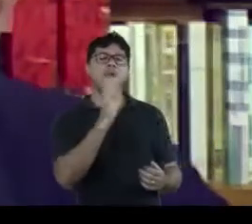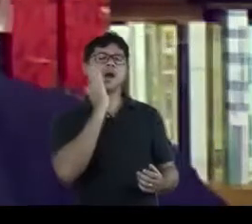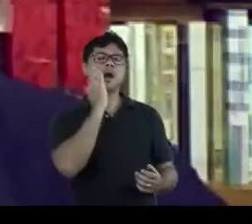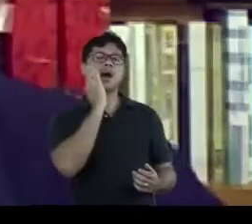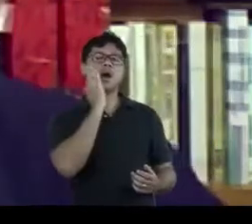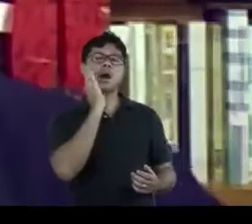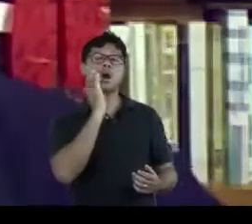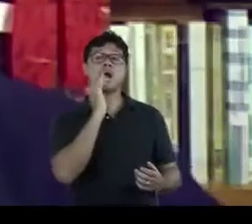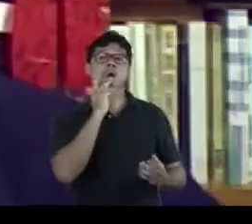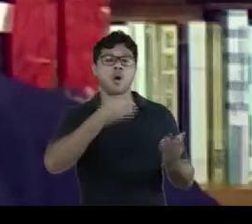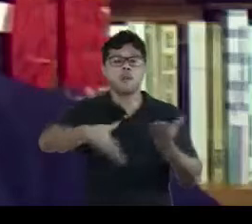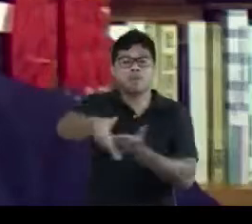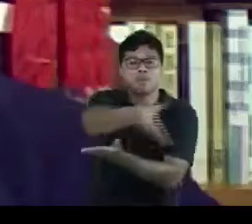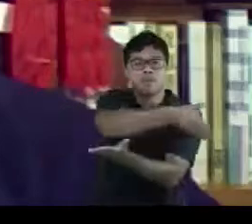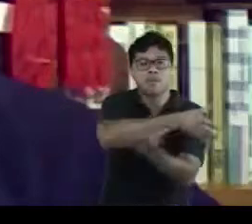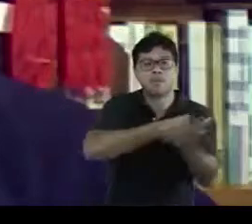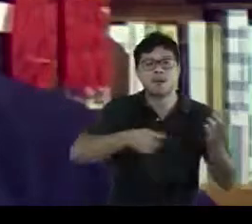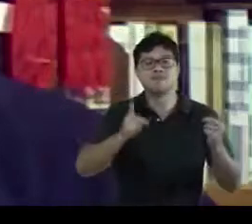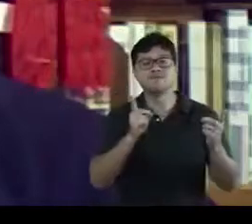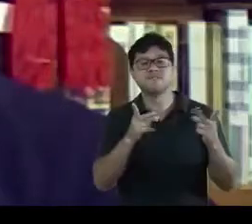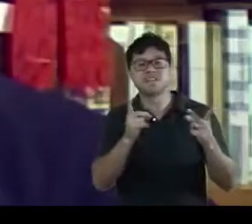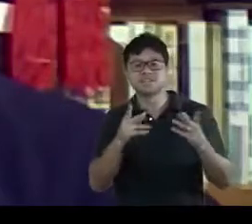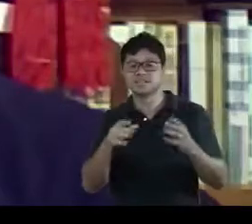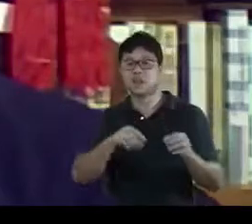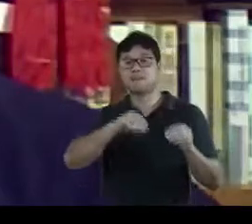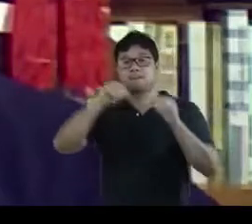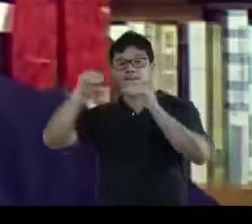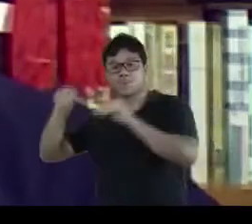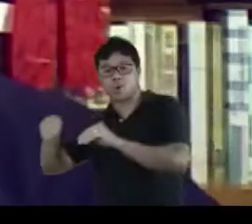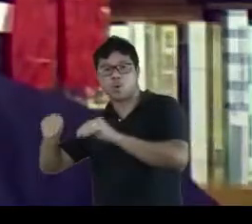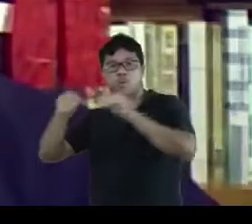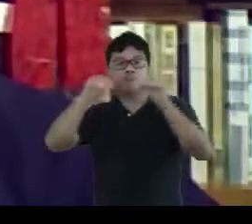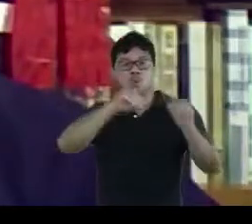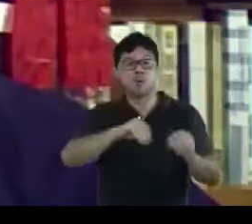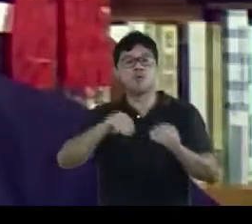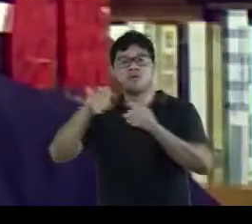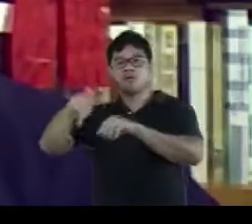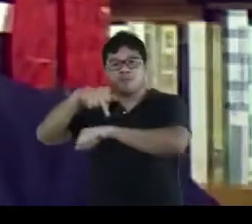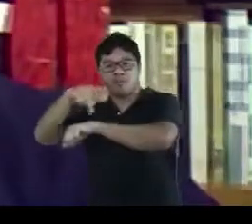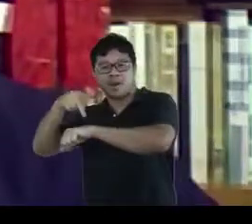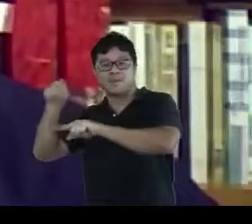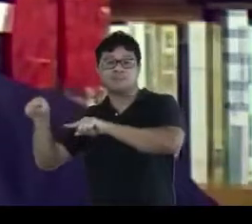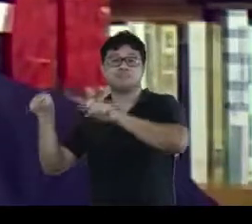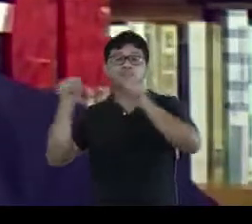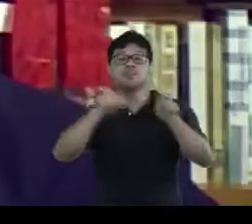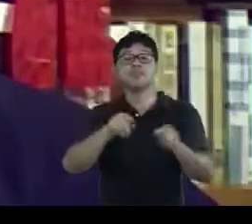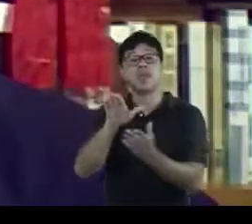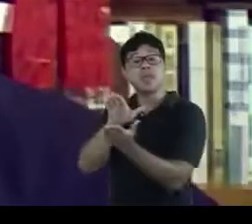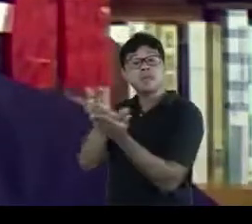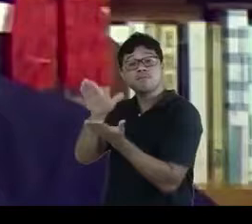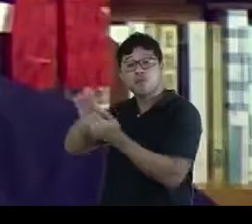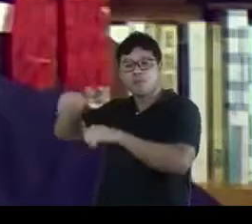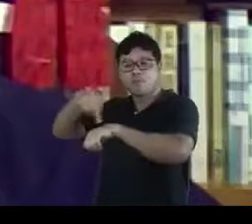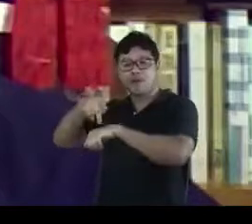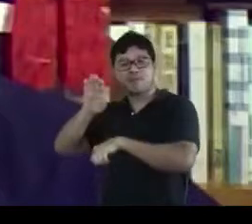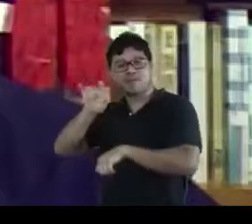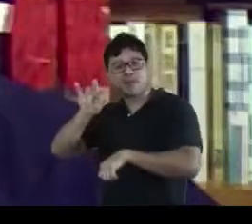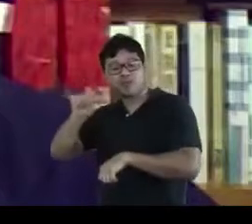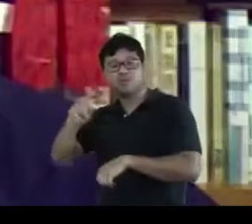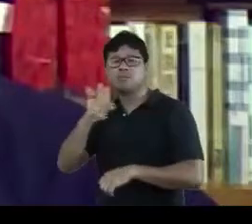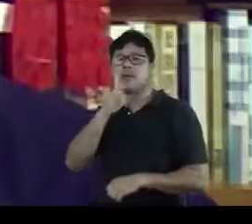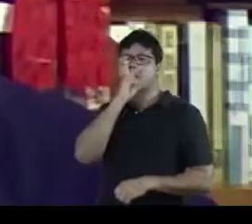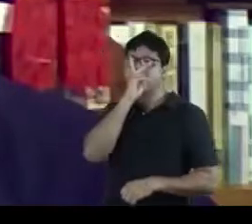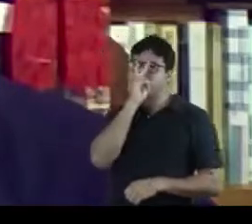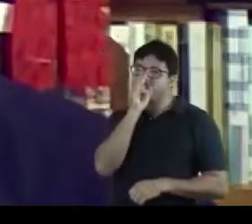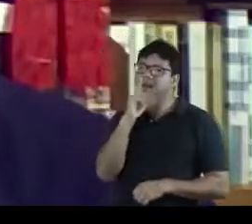sentidos do circuito comercial transatlântico. Inequivocadamente, o livro foi impresso na Bélgica, mas tudo